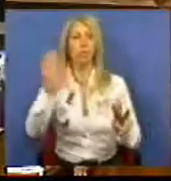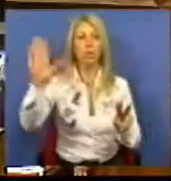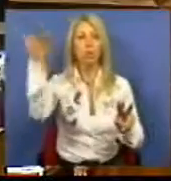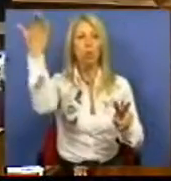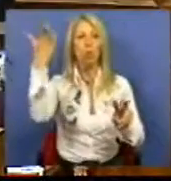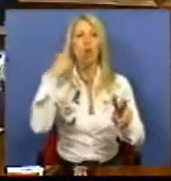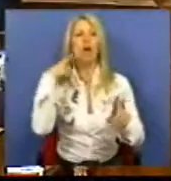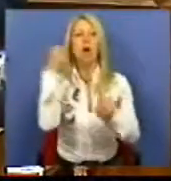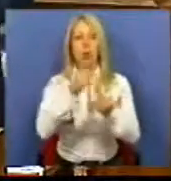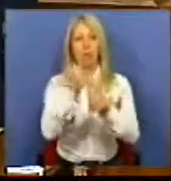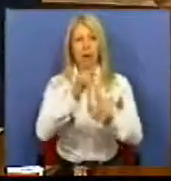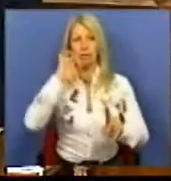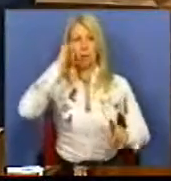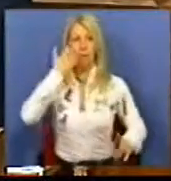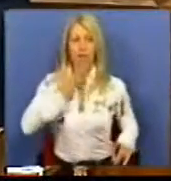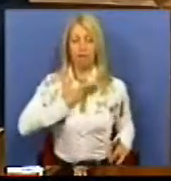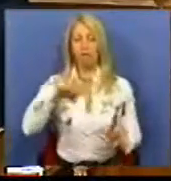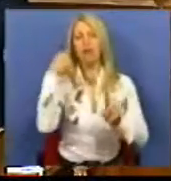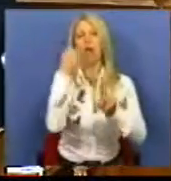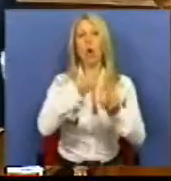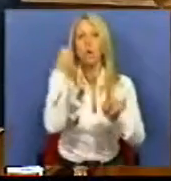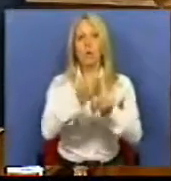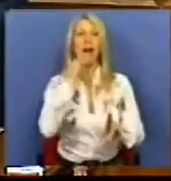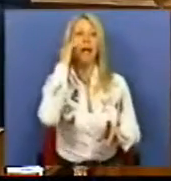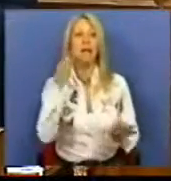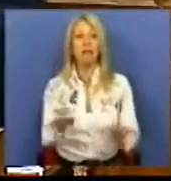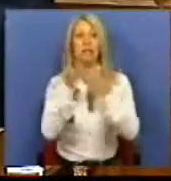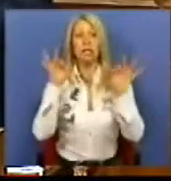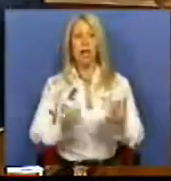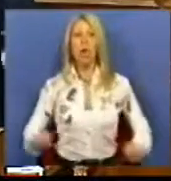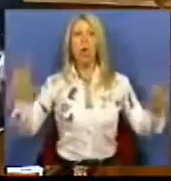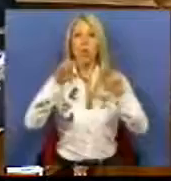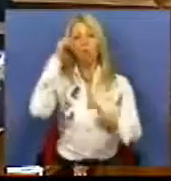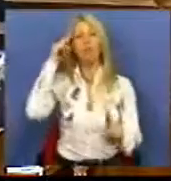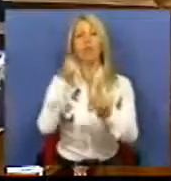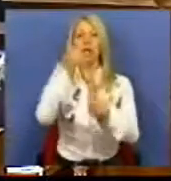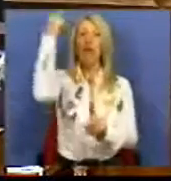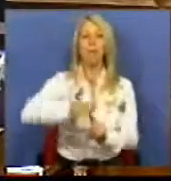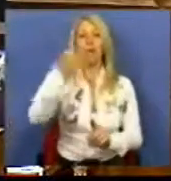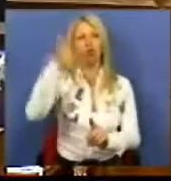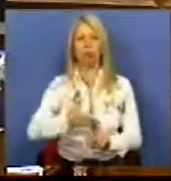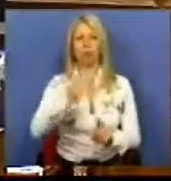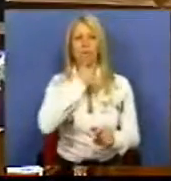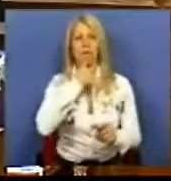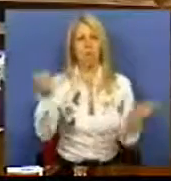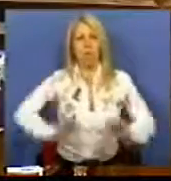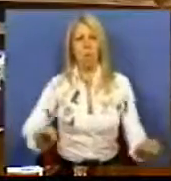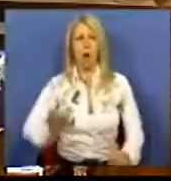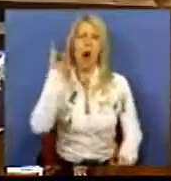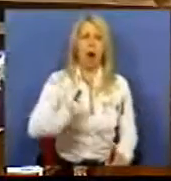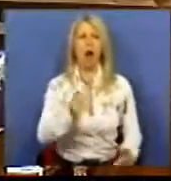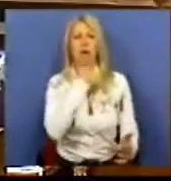combate ao déficit, no combate à crise como um novo pretexto para impor injustas medidas de austeridade e